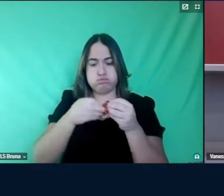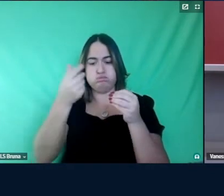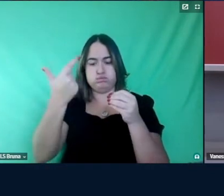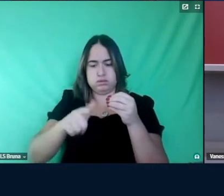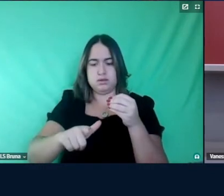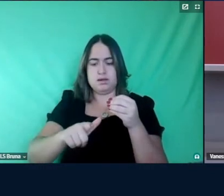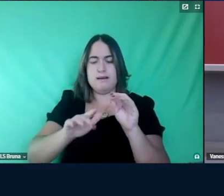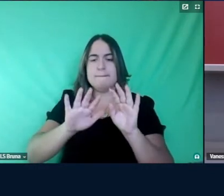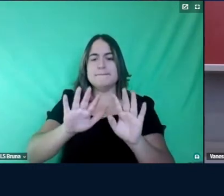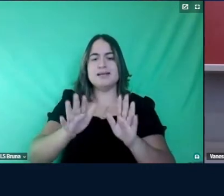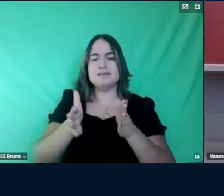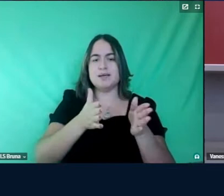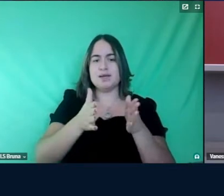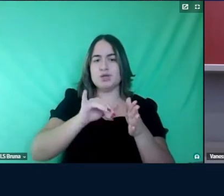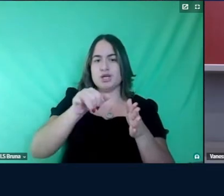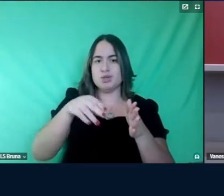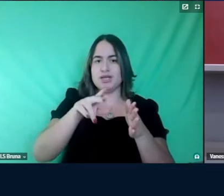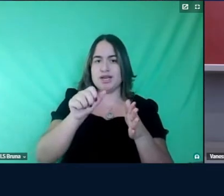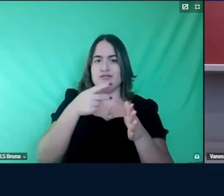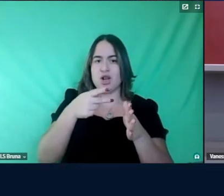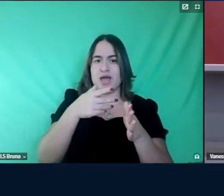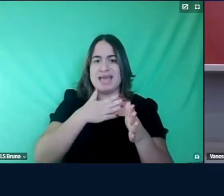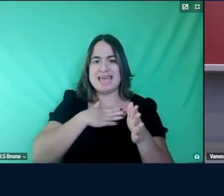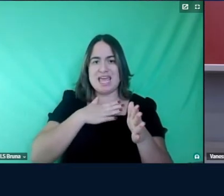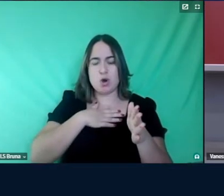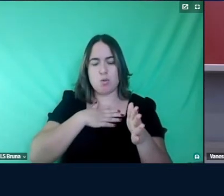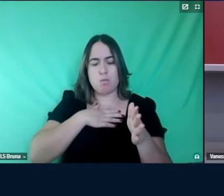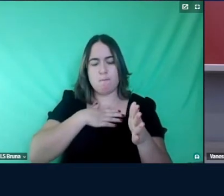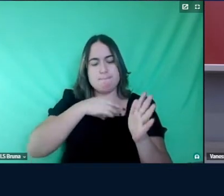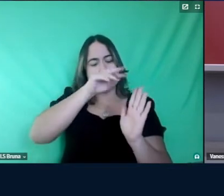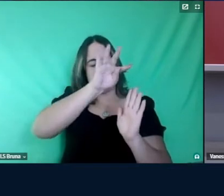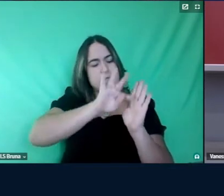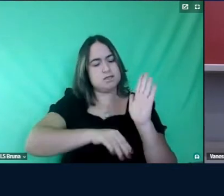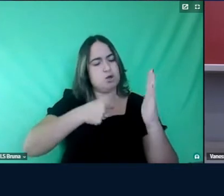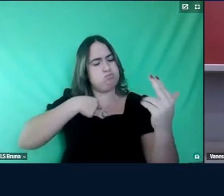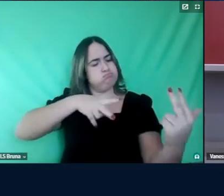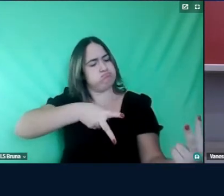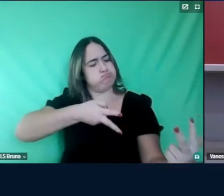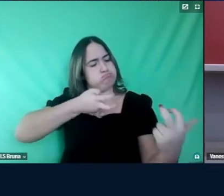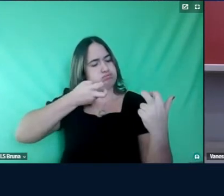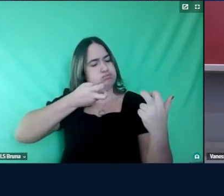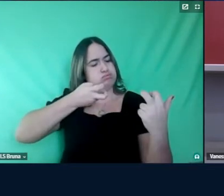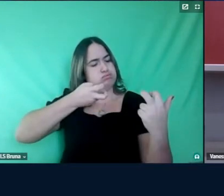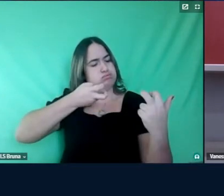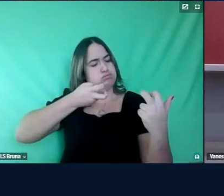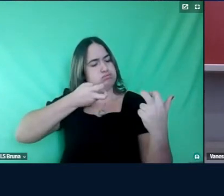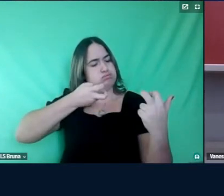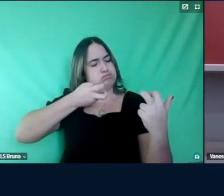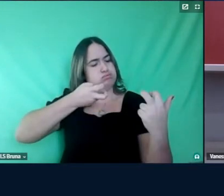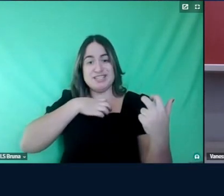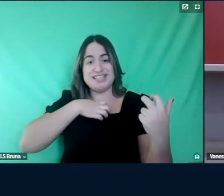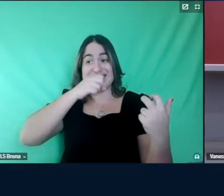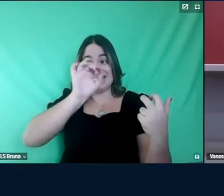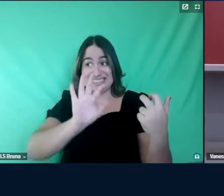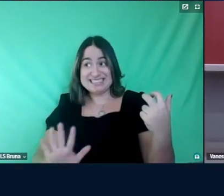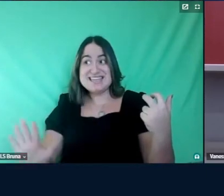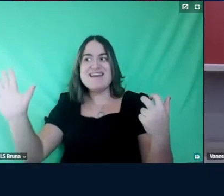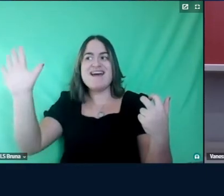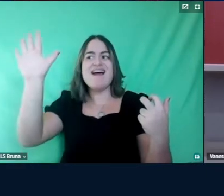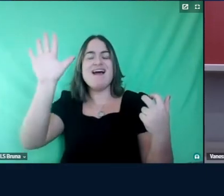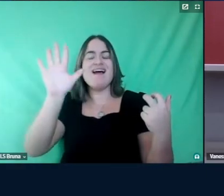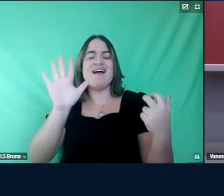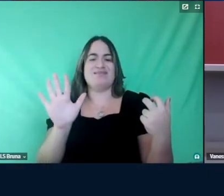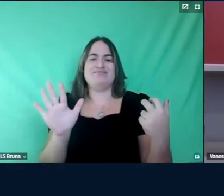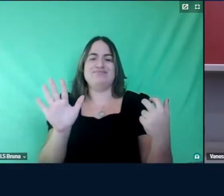falou por exemplo eu me vi bastante na tua pesquisa em um sentido de generalizar podemos pensar numa